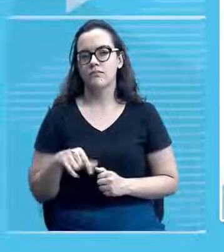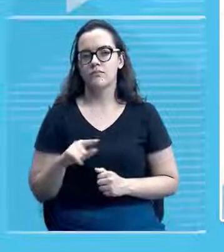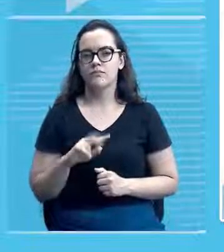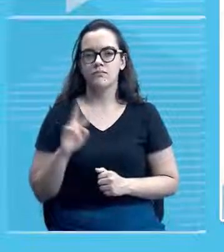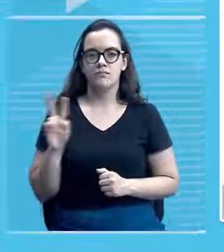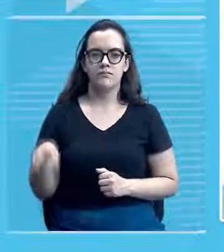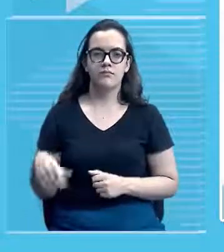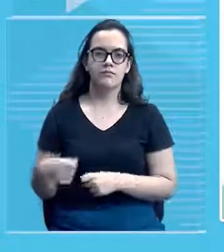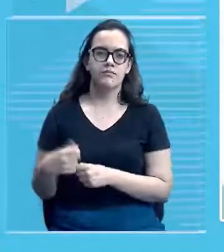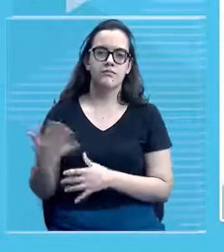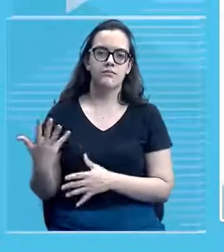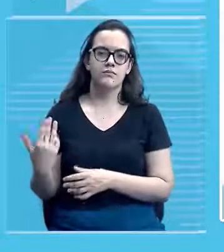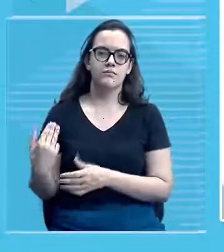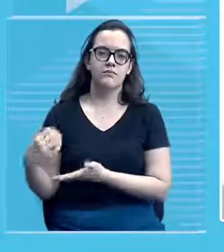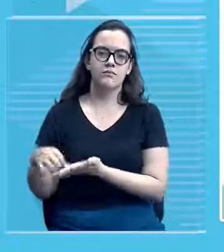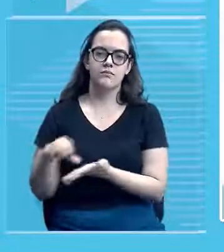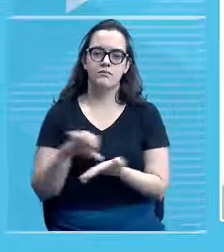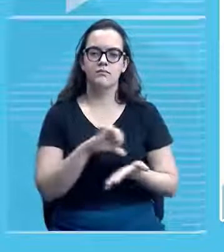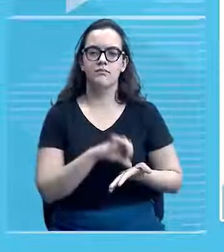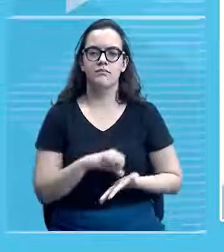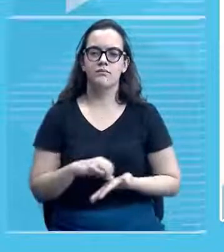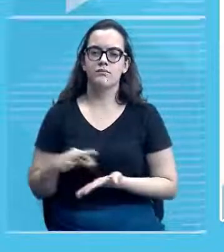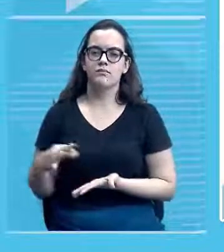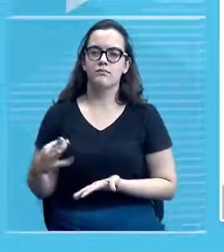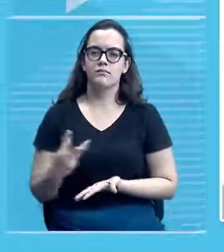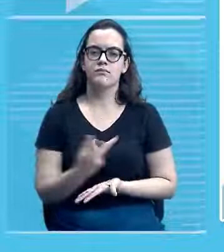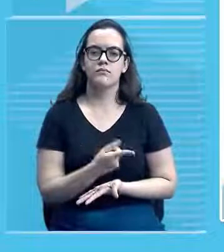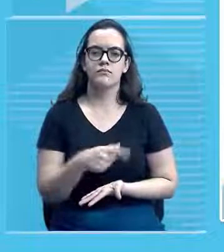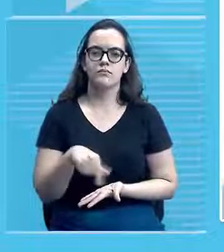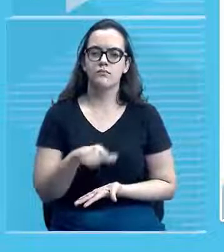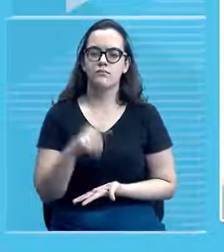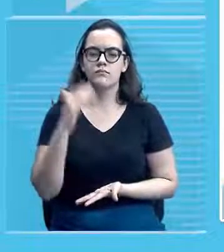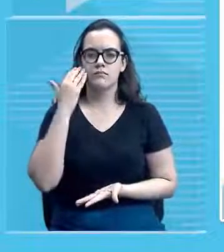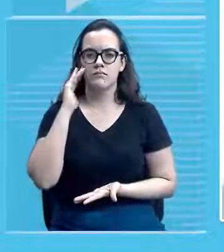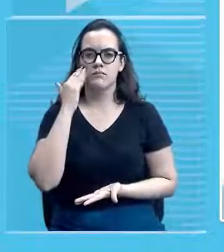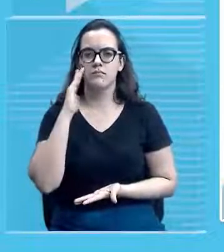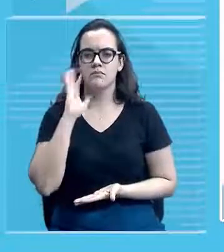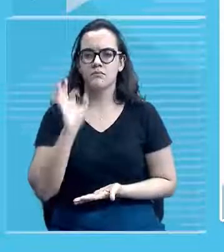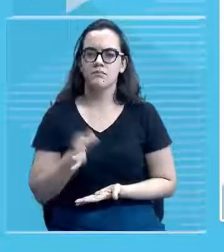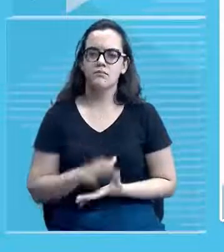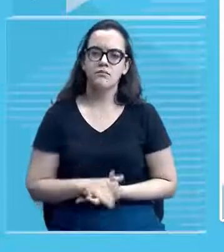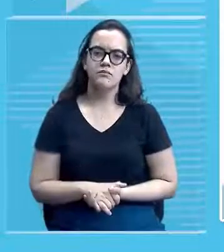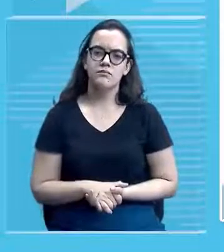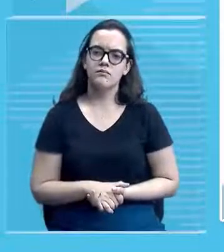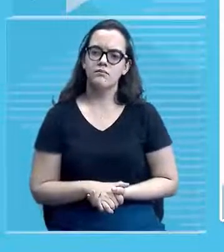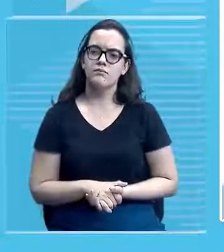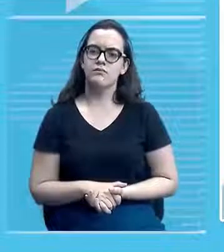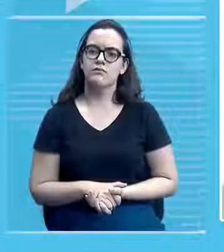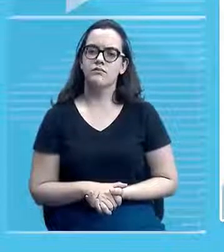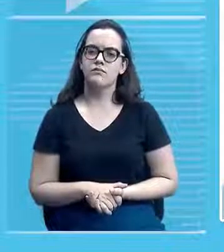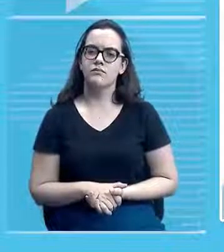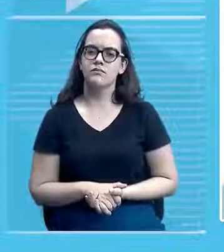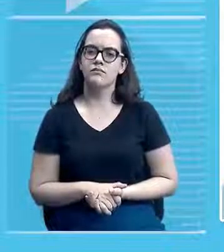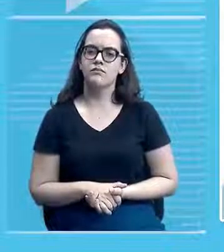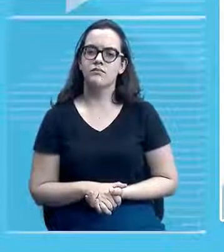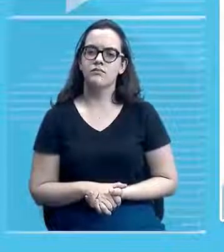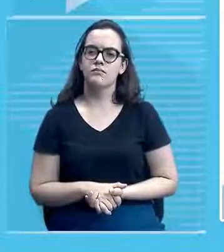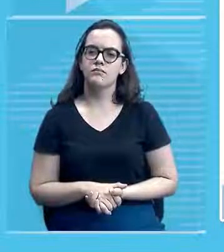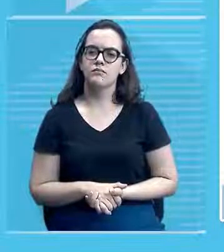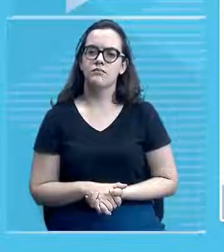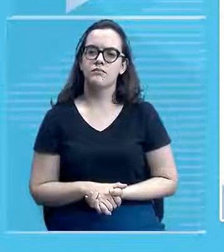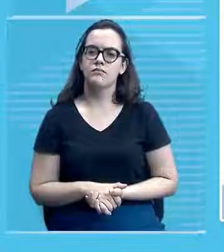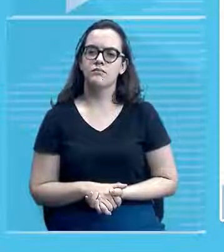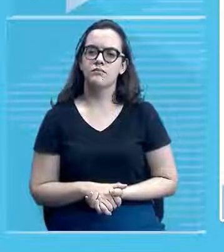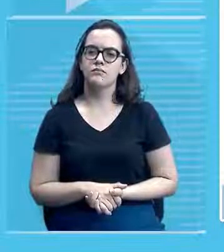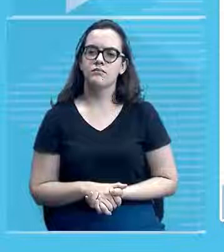Betânia 3, Baixa Grande do Ribeiro 10 e 5, Bom Fim do Piauí, Elas Belvenoso, Baixa aí, Jana,